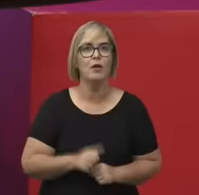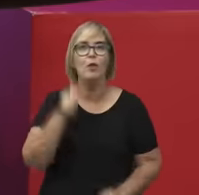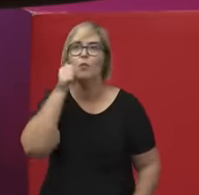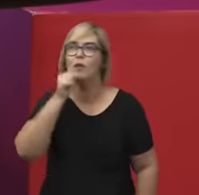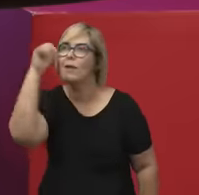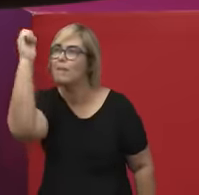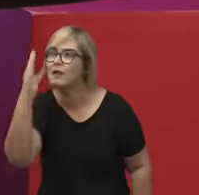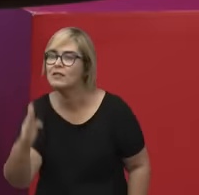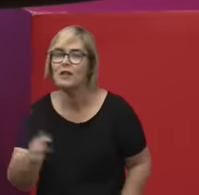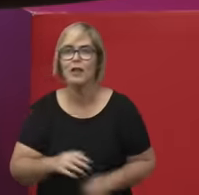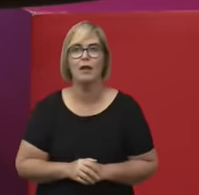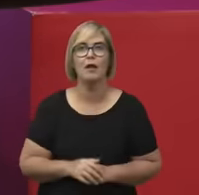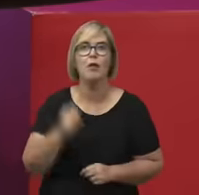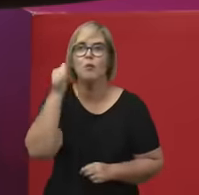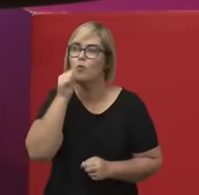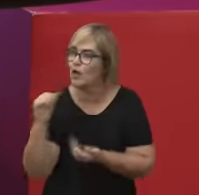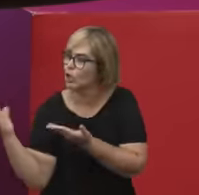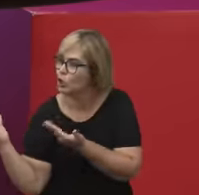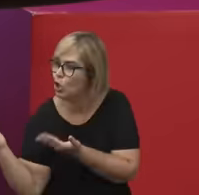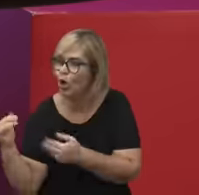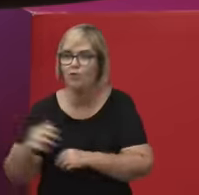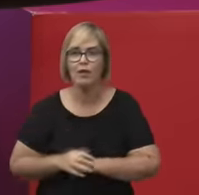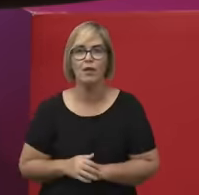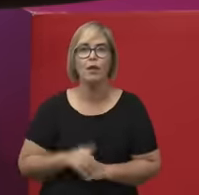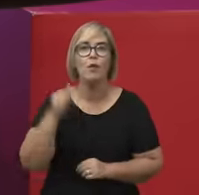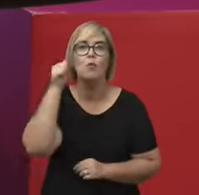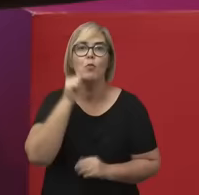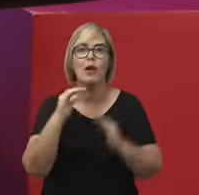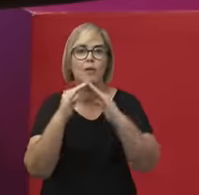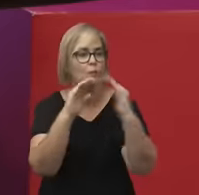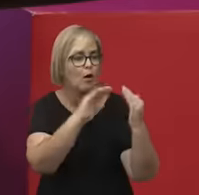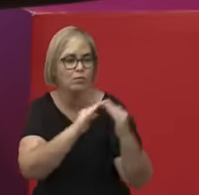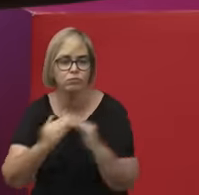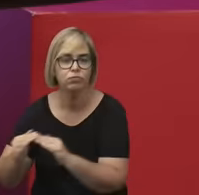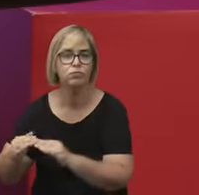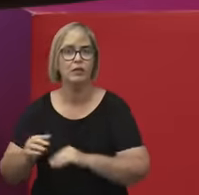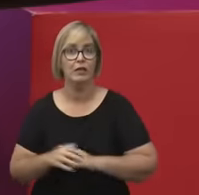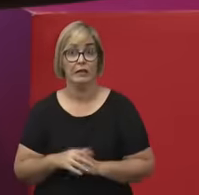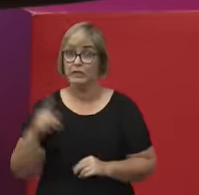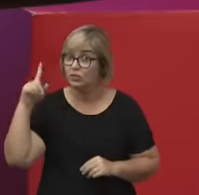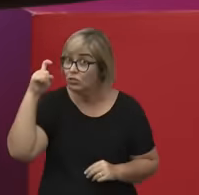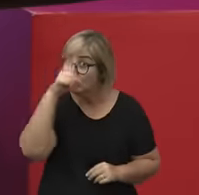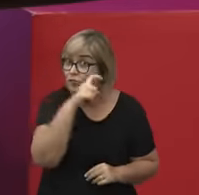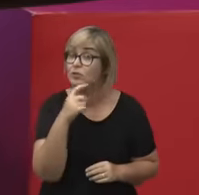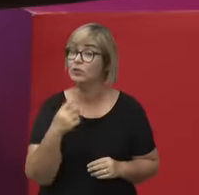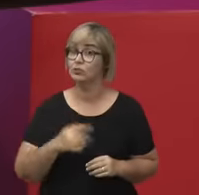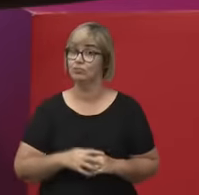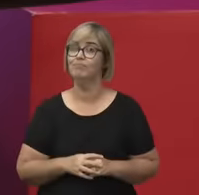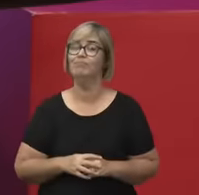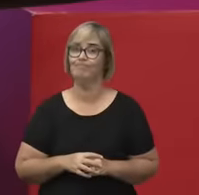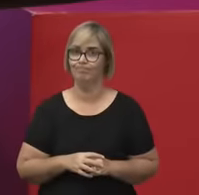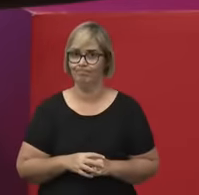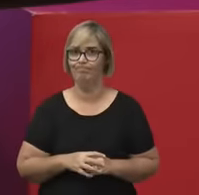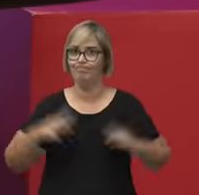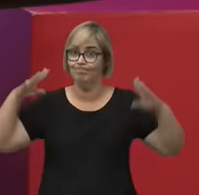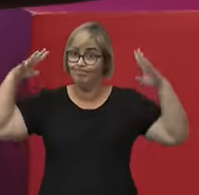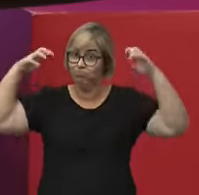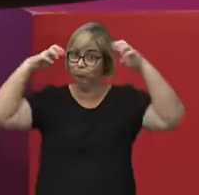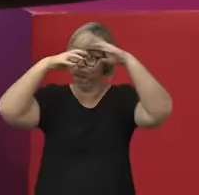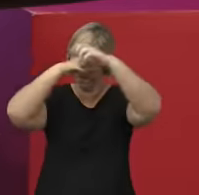periférica, falar, fazer e ser reconhecido por fazer filosofia no Brasil.